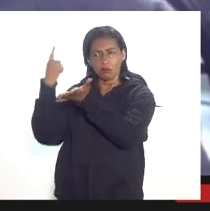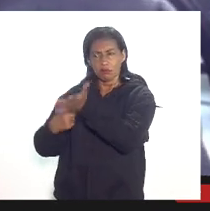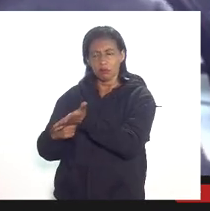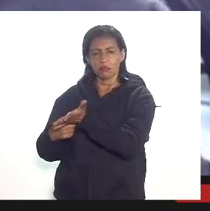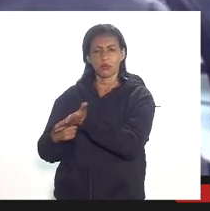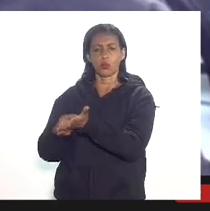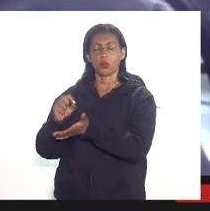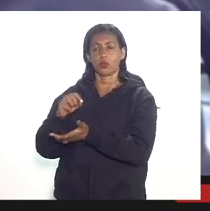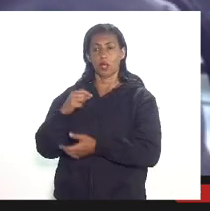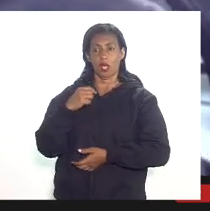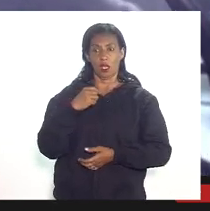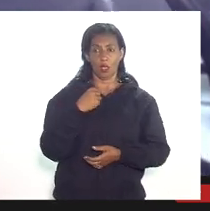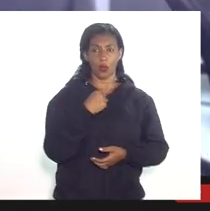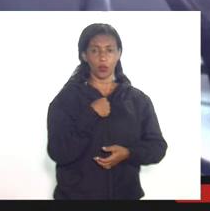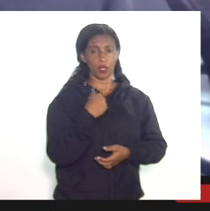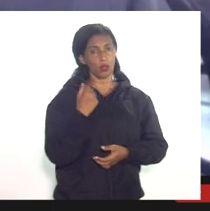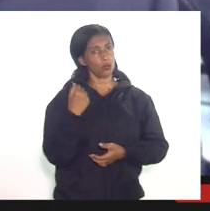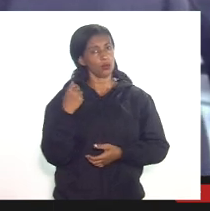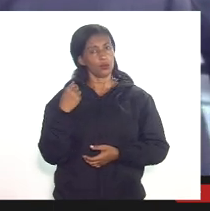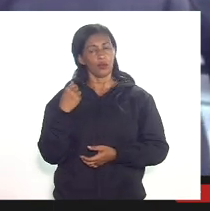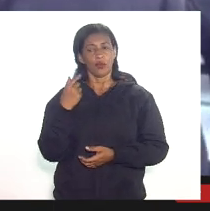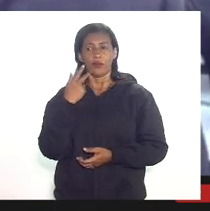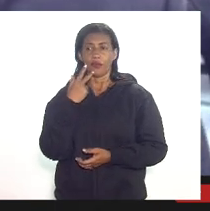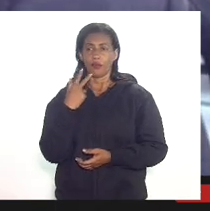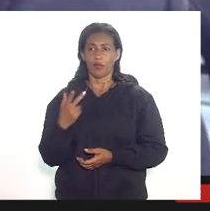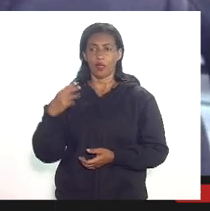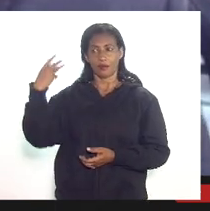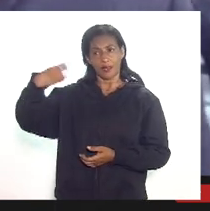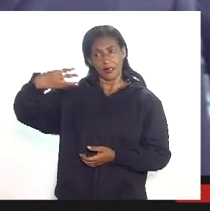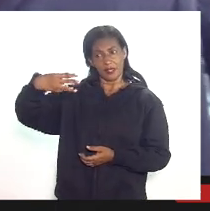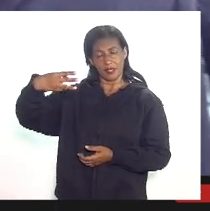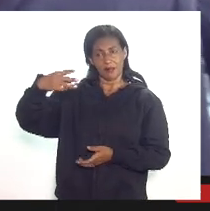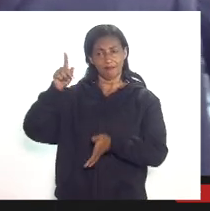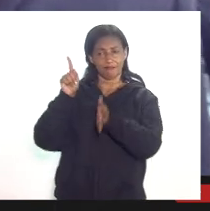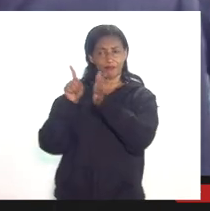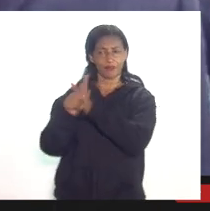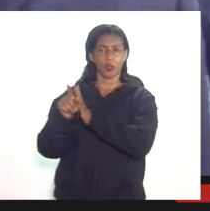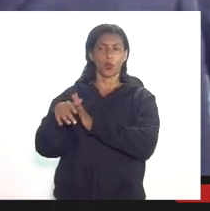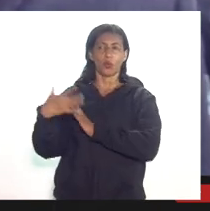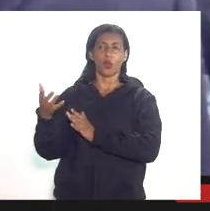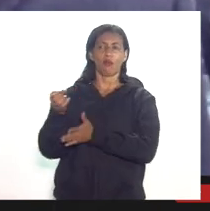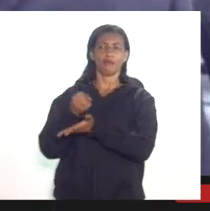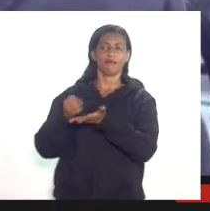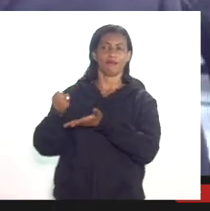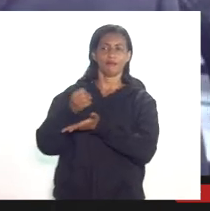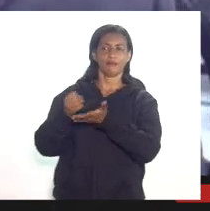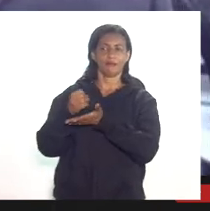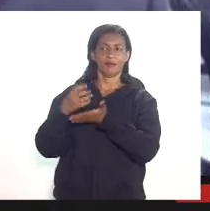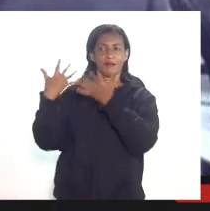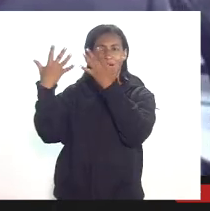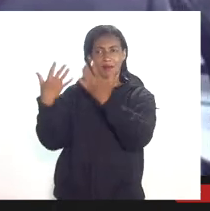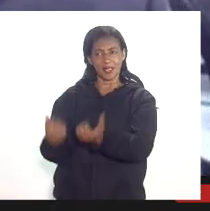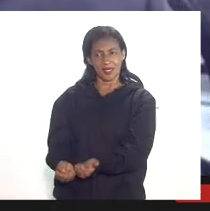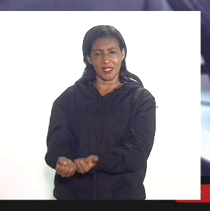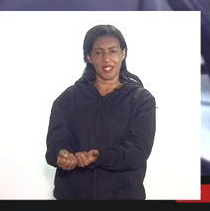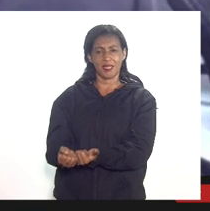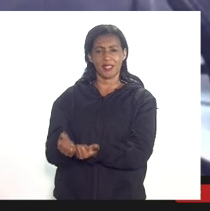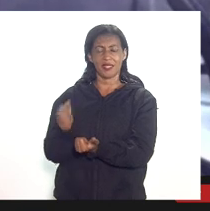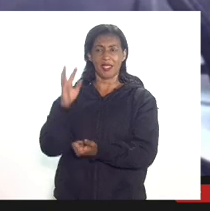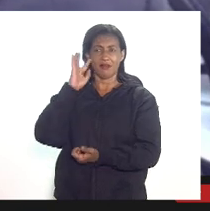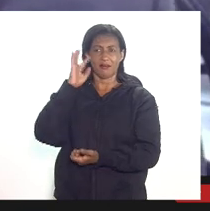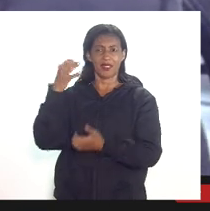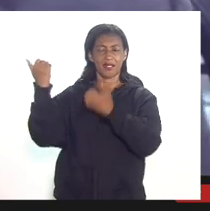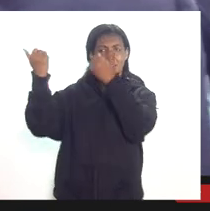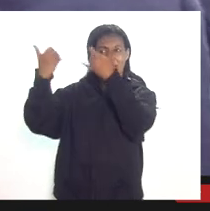esse é o que eu chamo e a terceira pergunta qual é o fundamento legal para permitir a dedução da provisão do